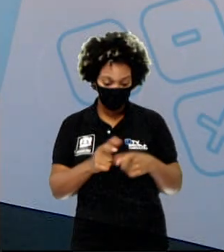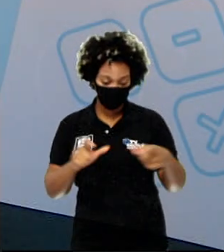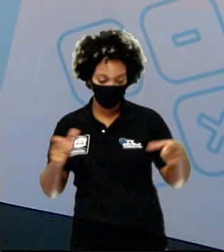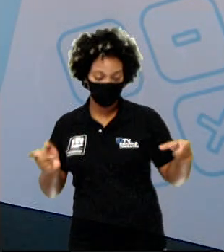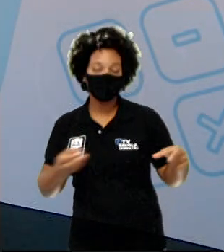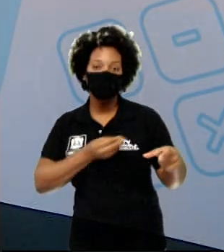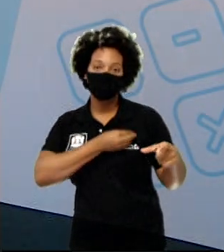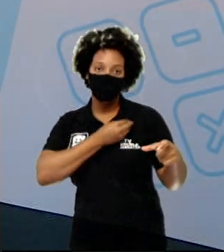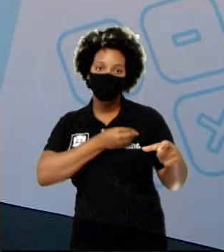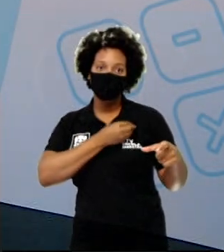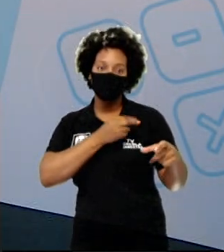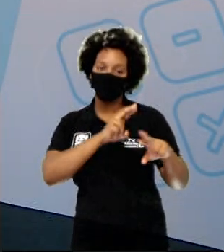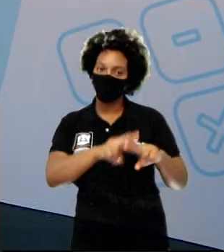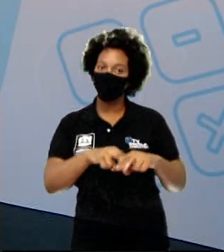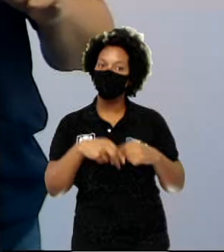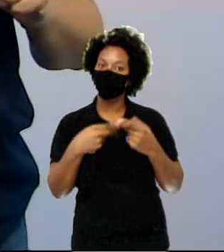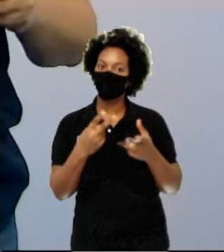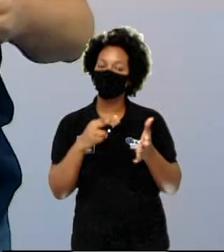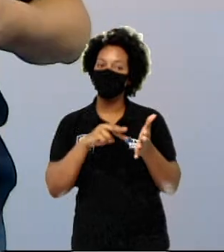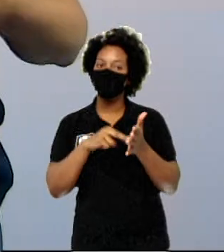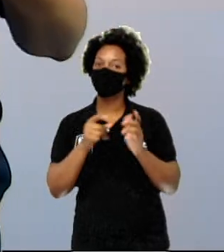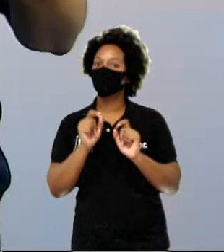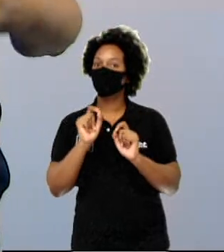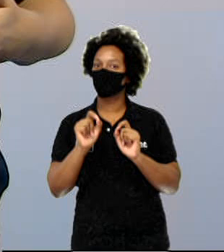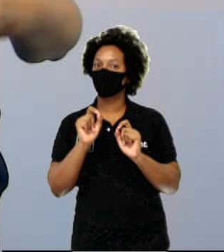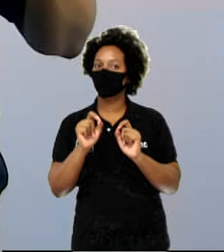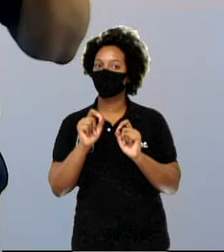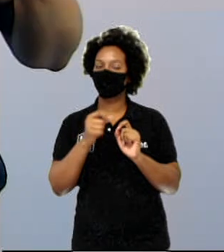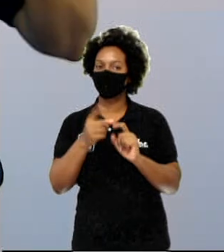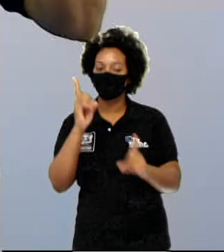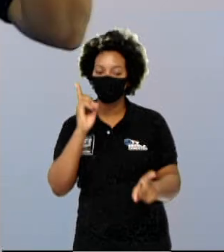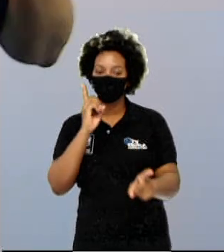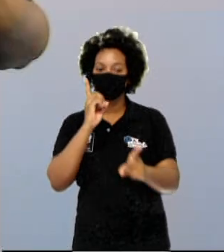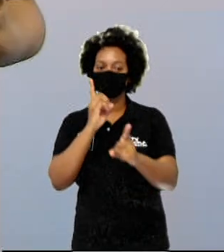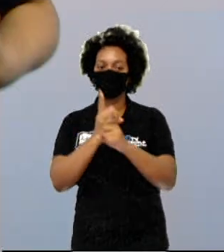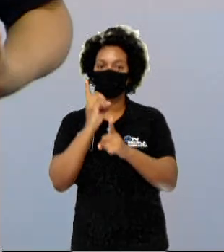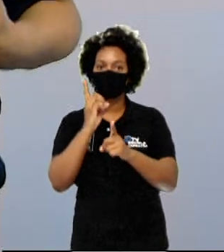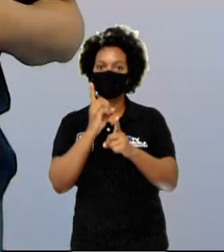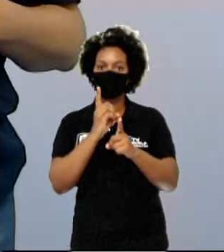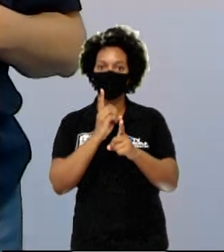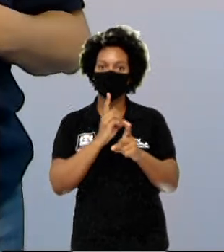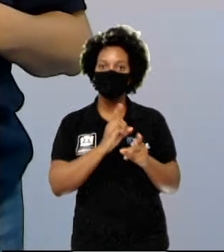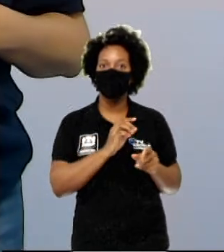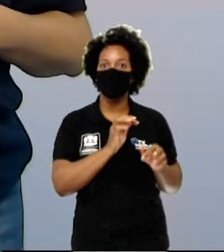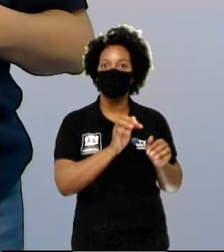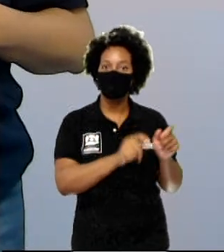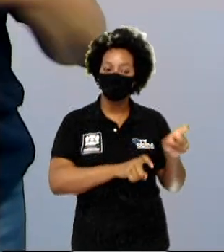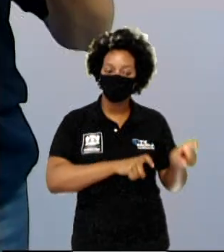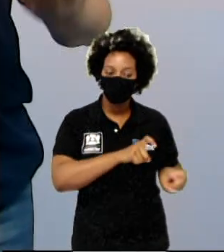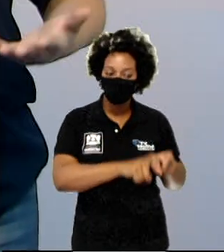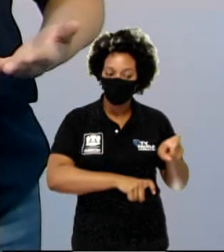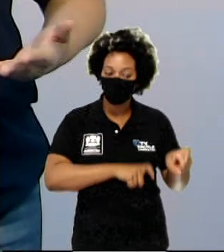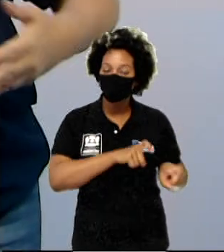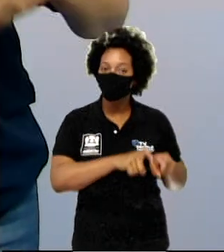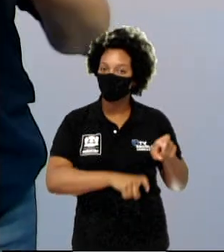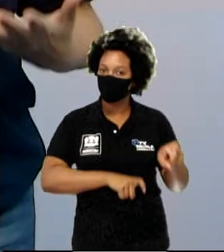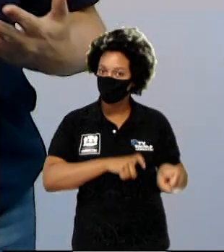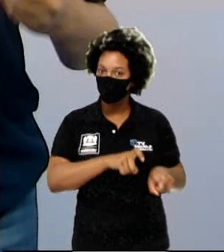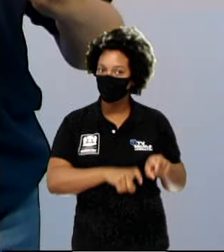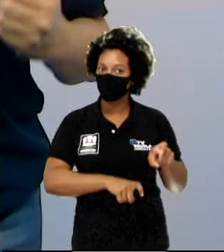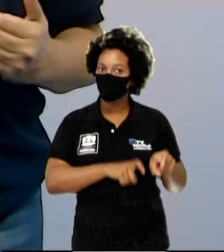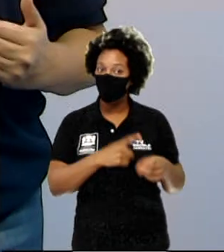isso. Tem um motivo para isso. Eles descobrem a agricultura. Com a agricultura,